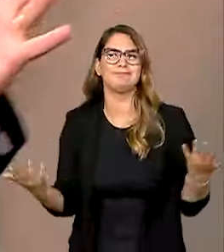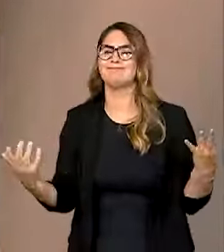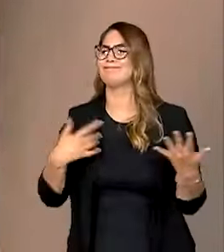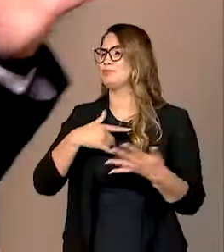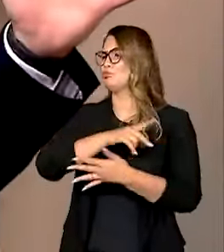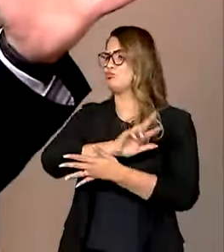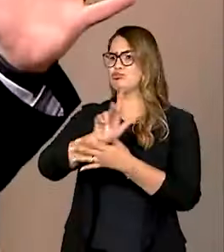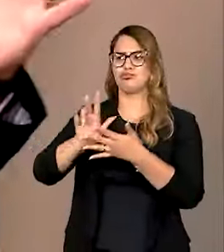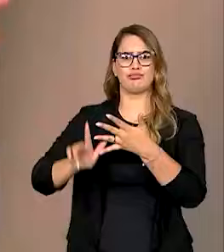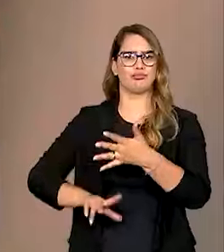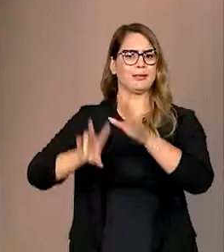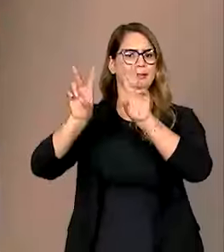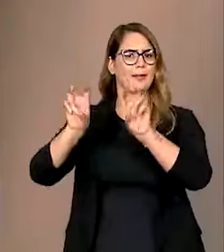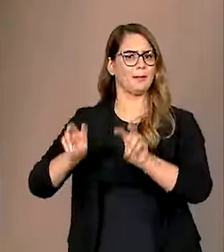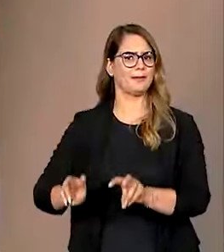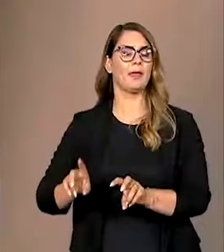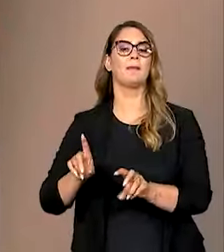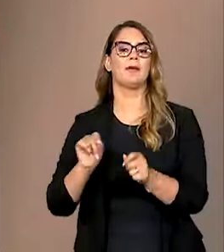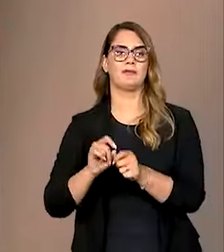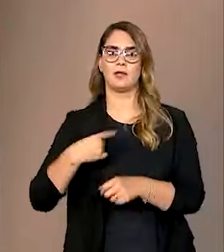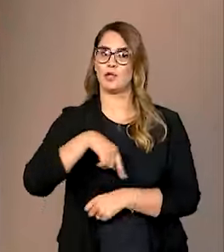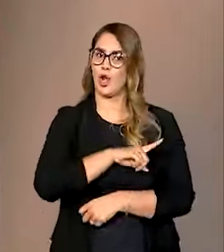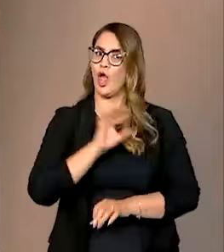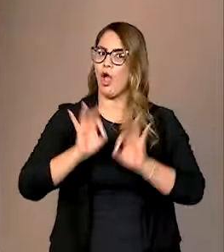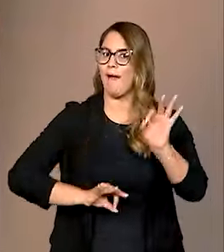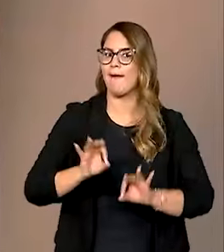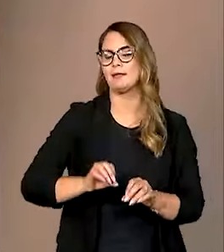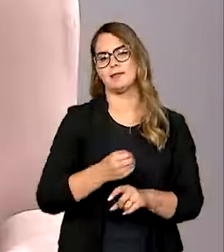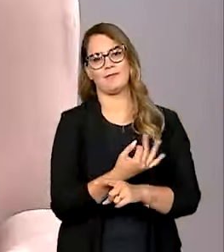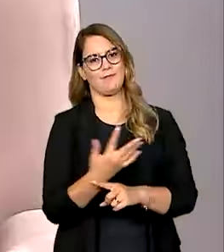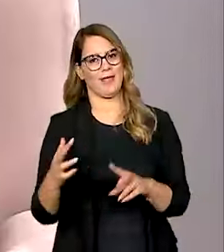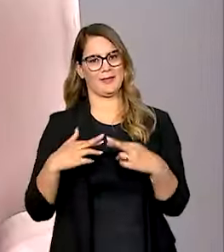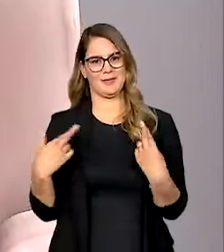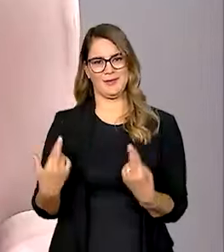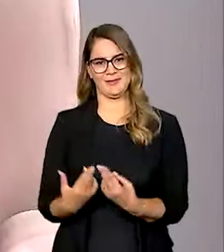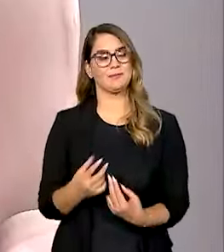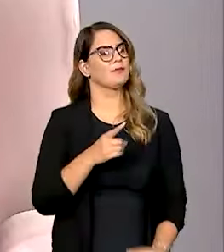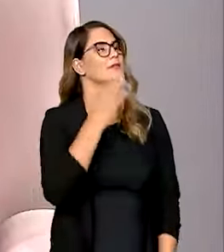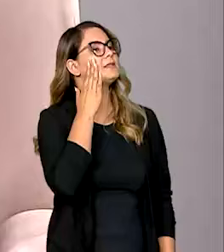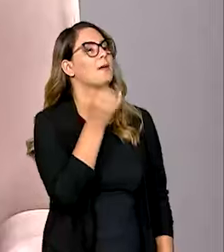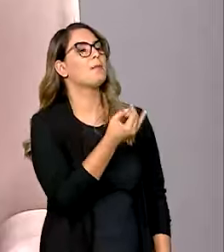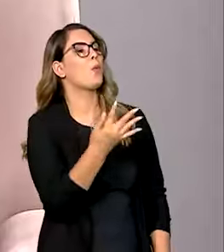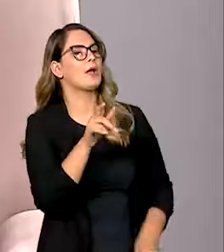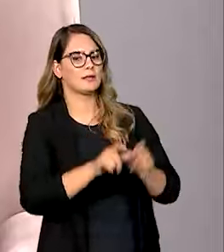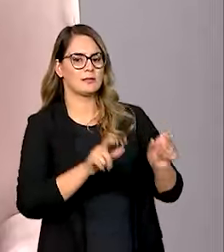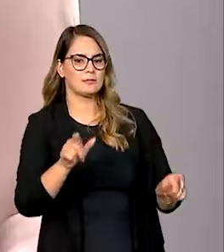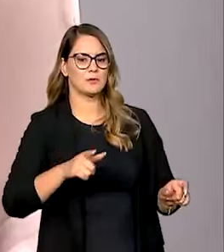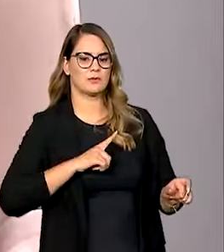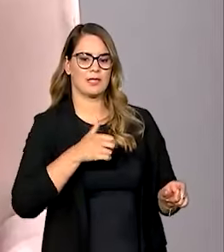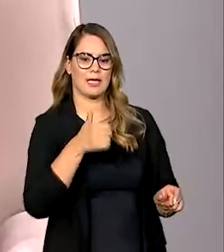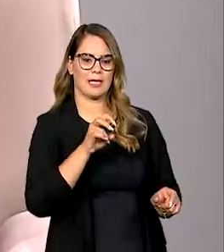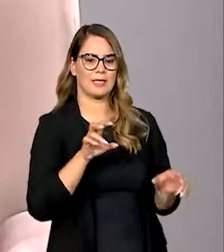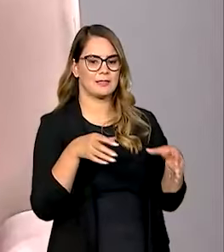variedade de temas que faz com que nós tenhamos que organizar muitas reuniões. O senhor tem ideia de quantas pessoas estão envolvidas aí nesses 15